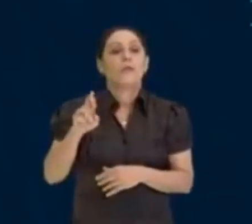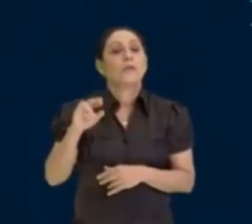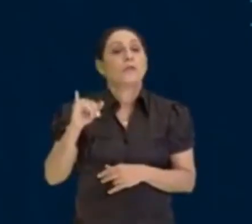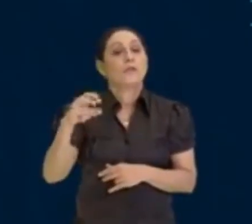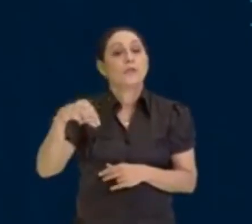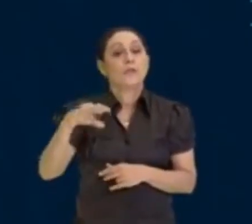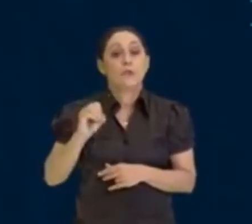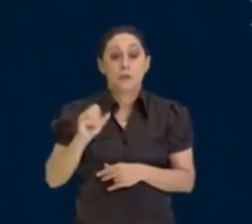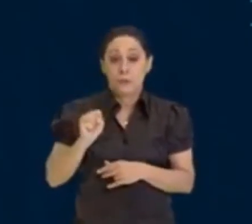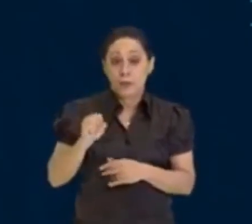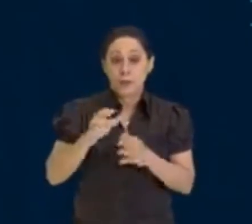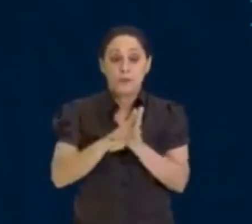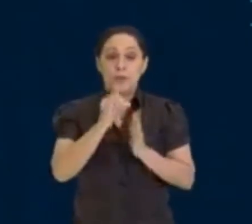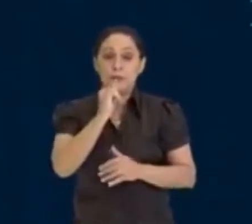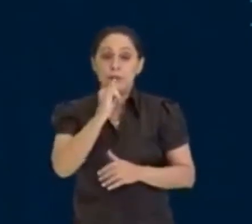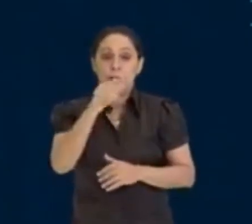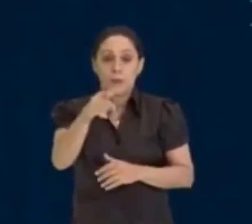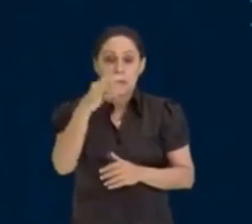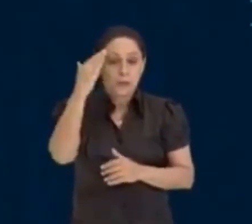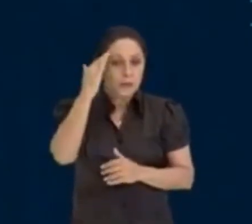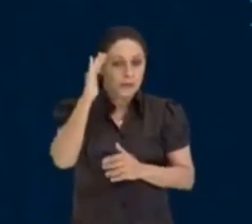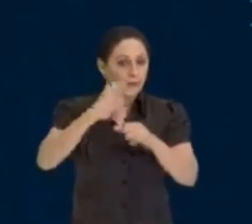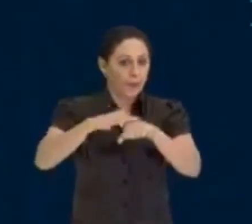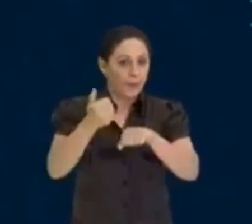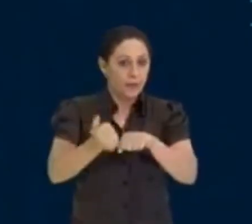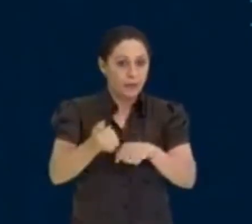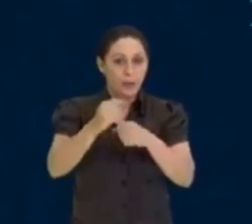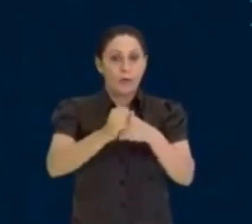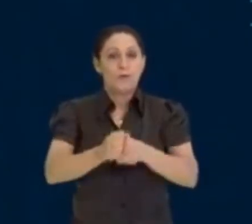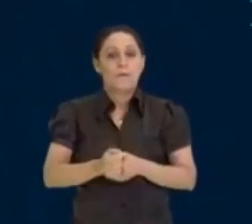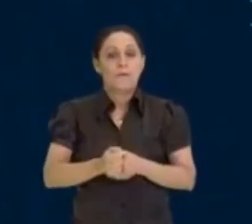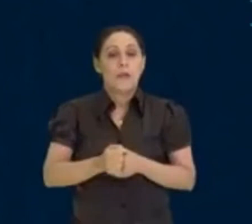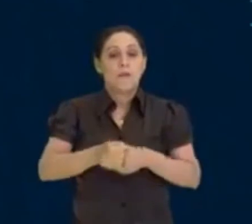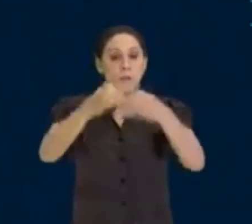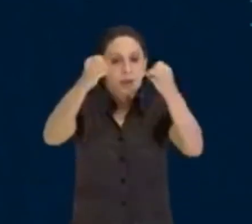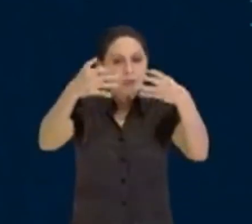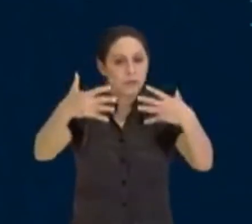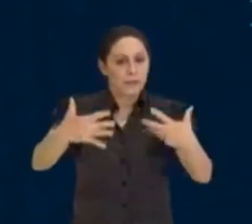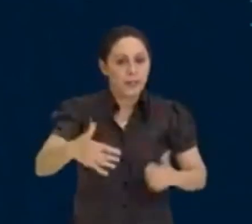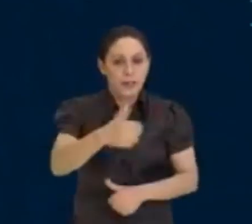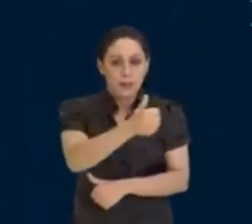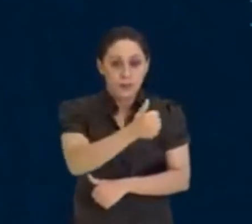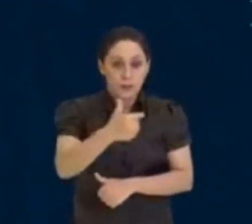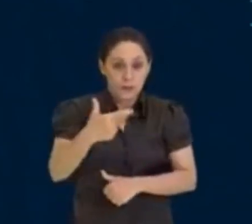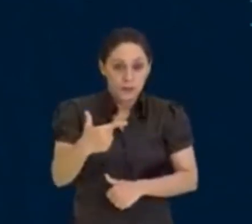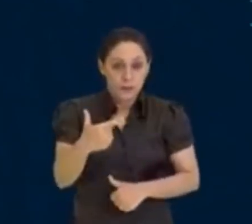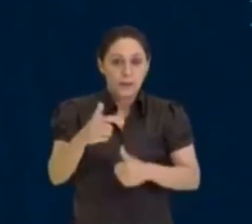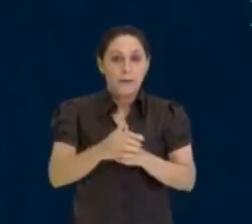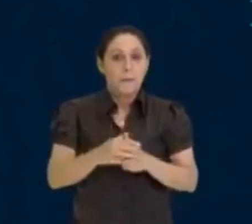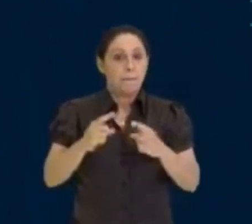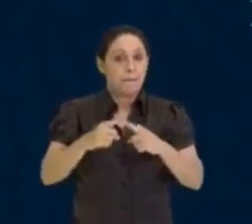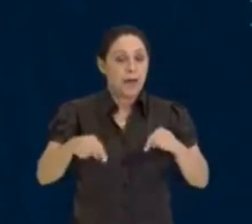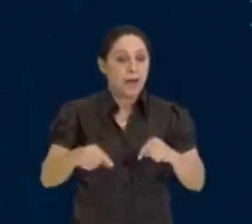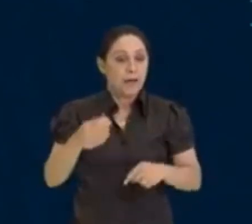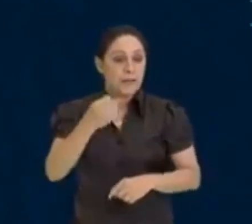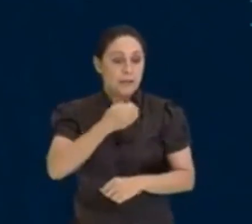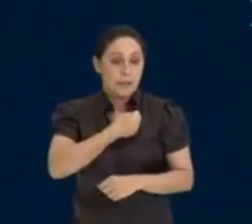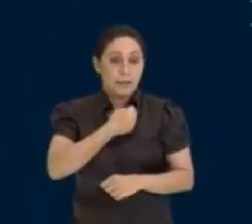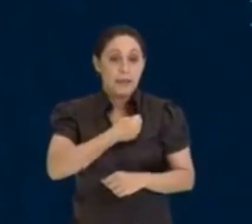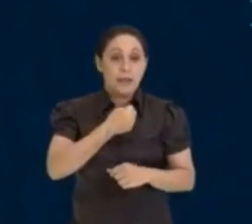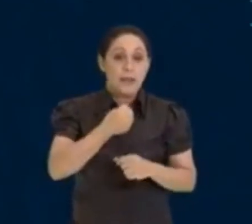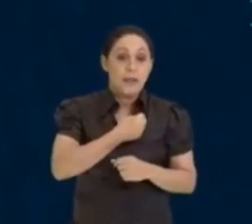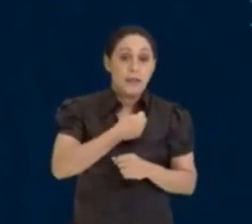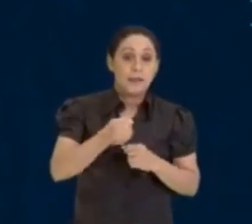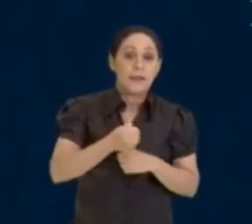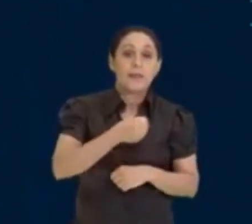para te entender melhor, vamos decompor esse 12, mas esse 12 tem que ser em fatores primos, para te